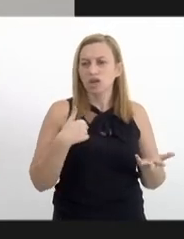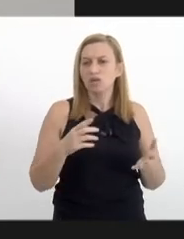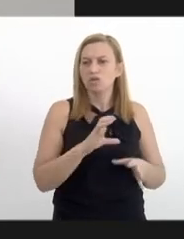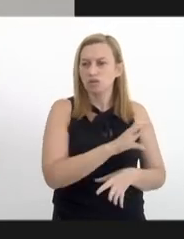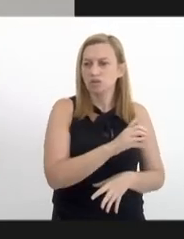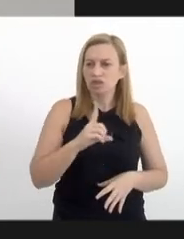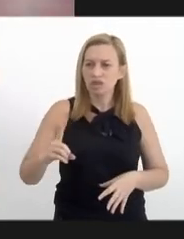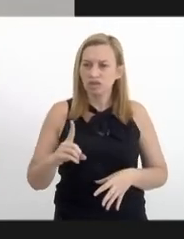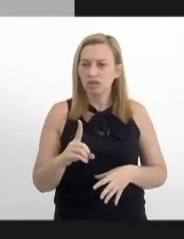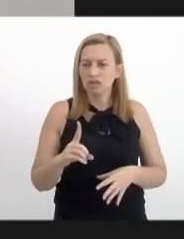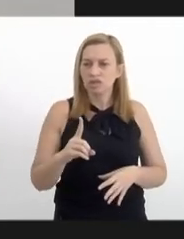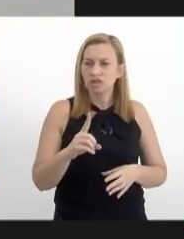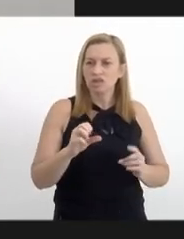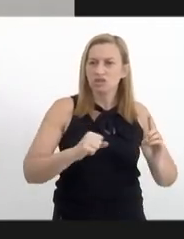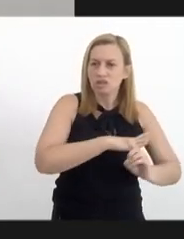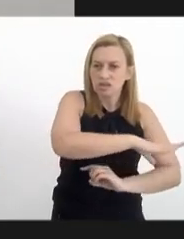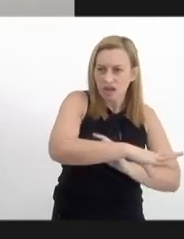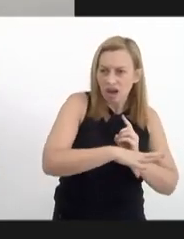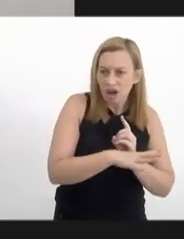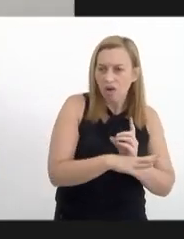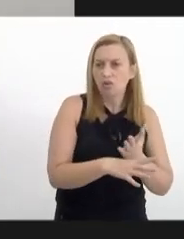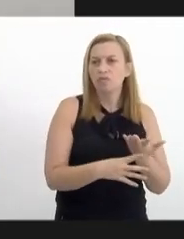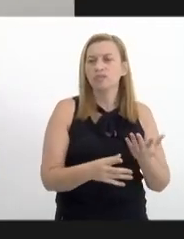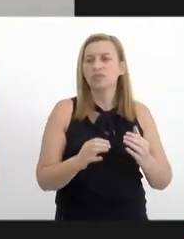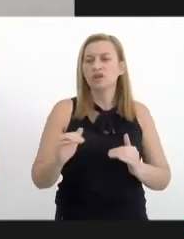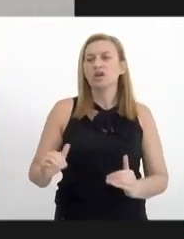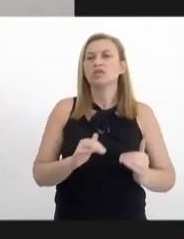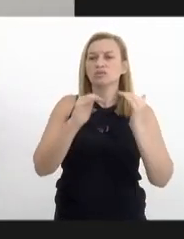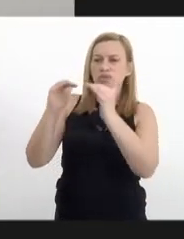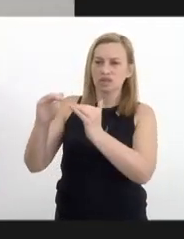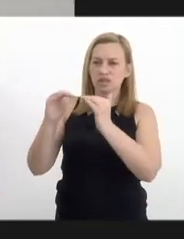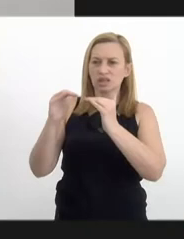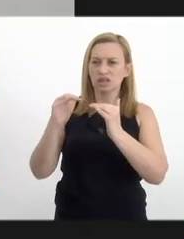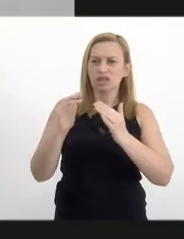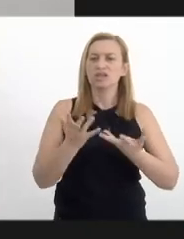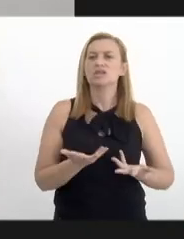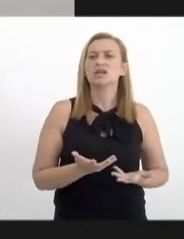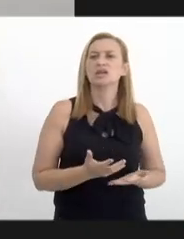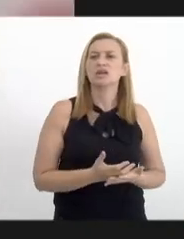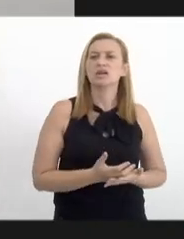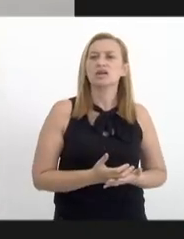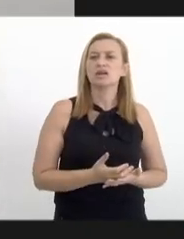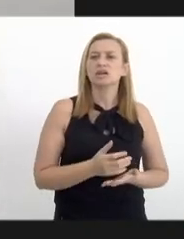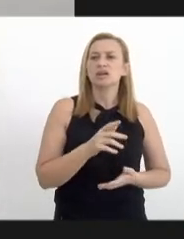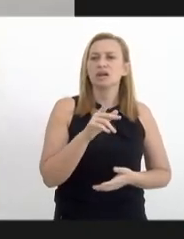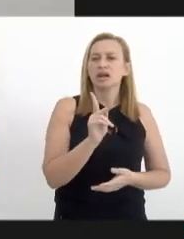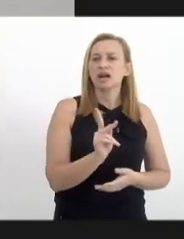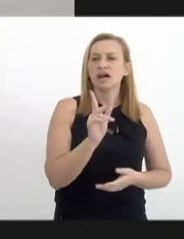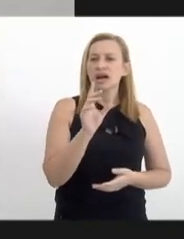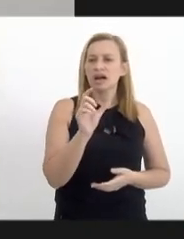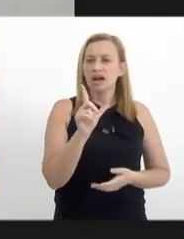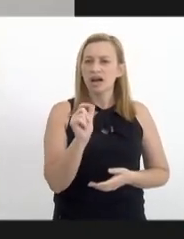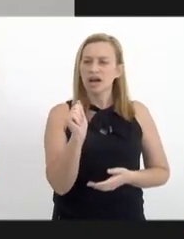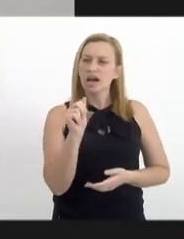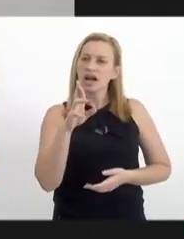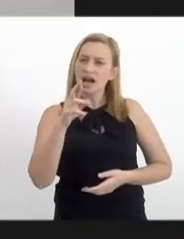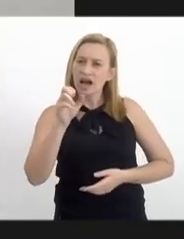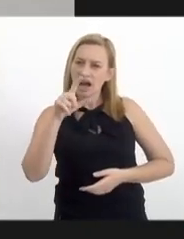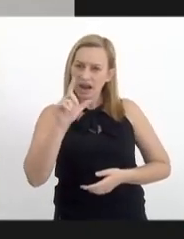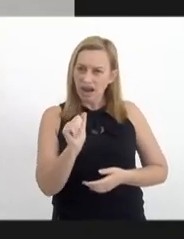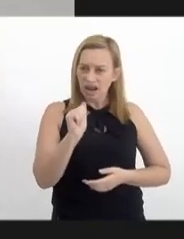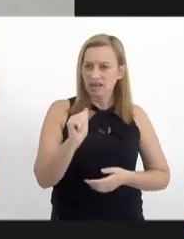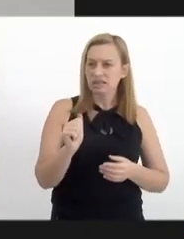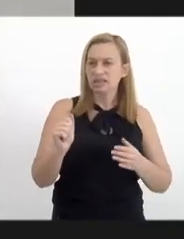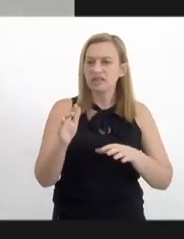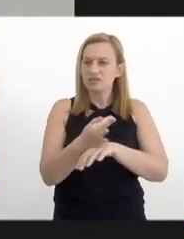Atenção para o Ciclo Social, que fica dentro da Superintendência de Atenção para Ciclo Social, a Karen Atie, que foi citada no início e ela está de férias, por isso que ela não está aqui,